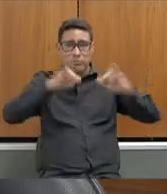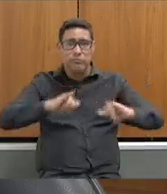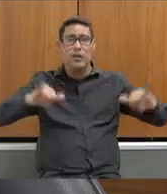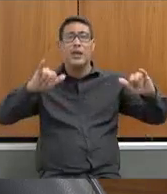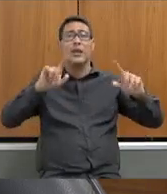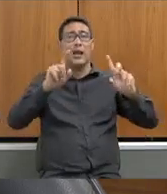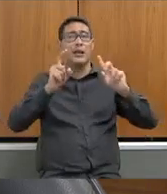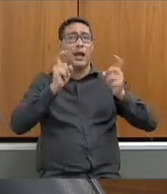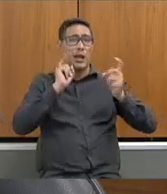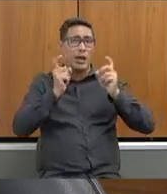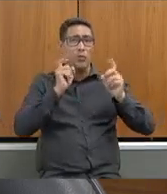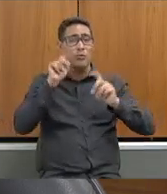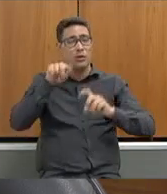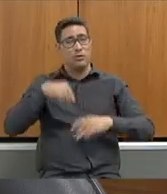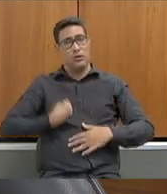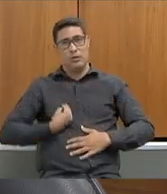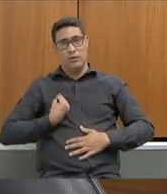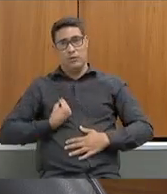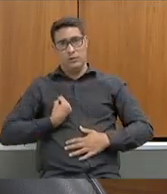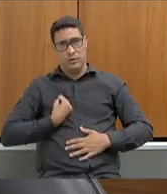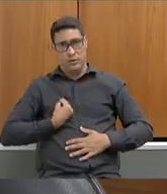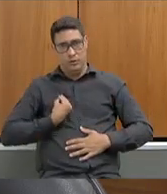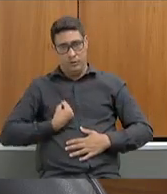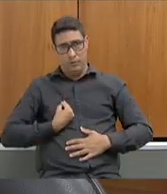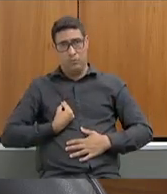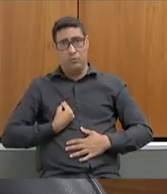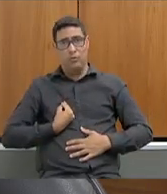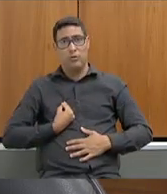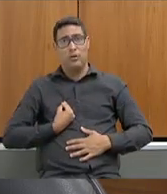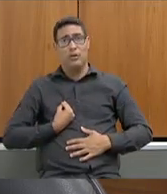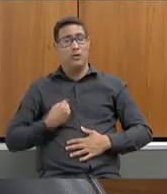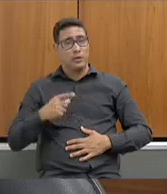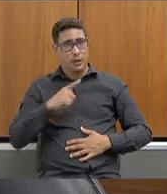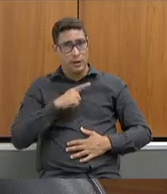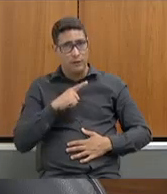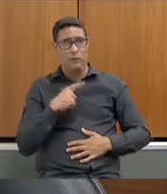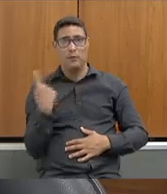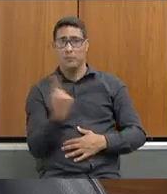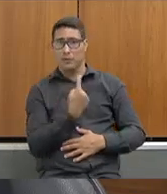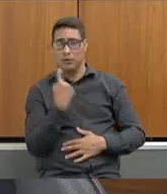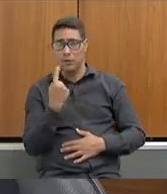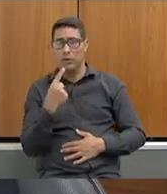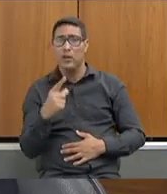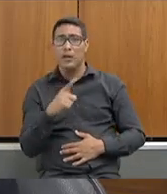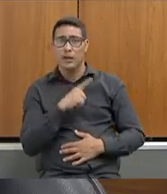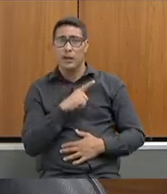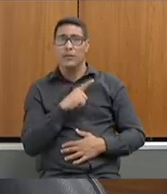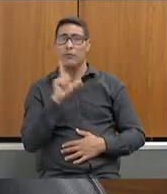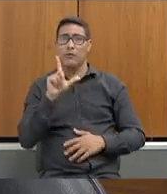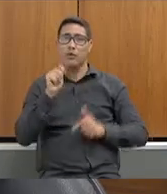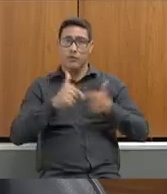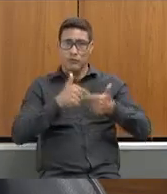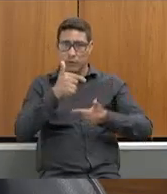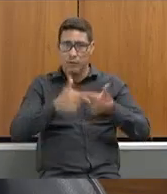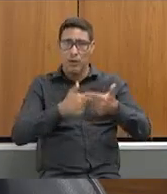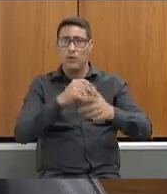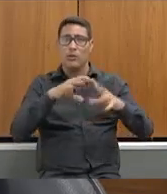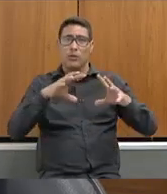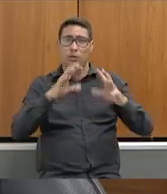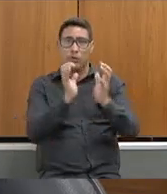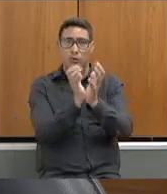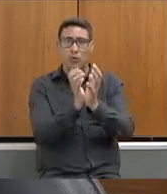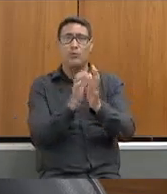que participo. Então, a importância que isso teve para nós, a importância que teve para o nosso trabalho, vocês da equipe da